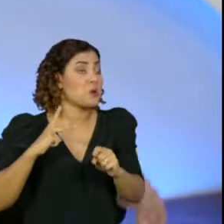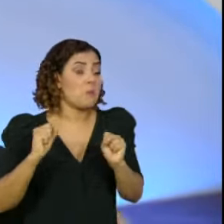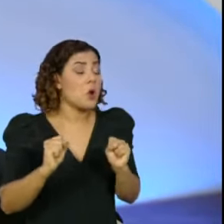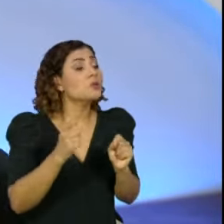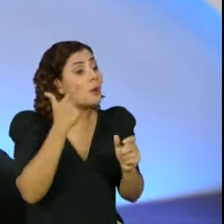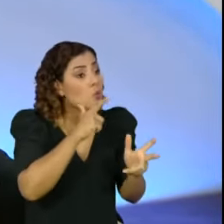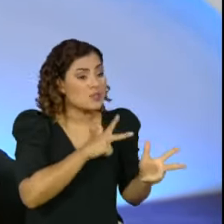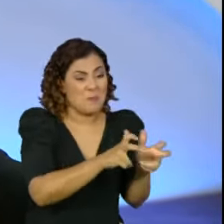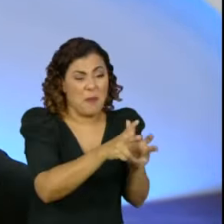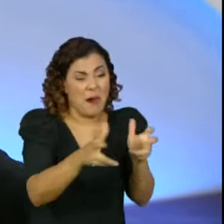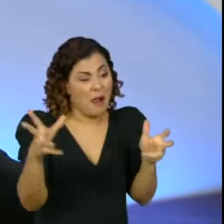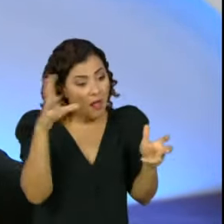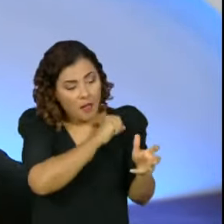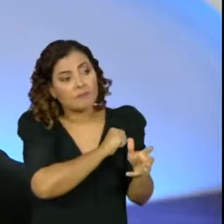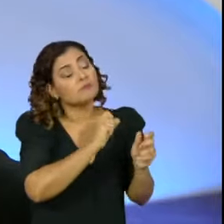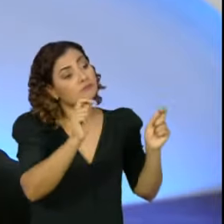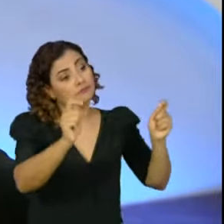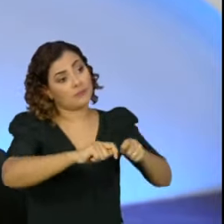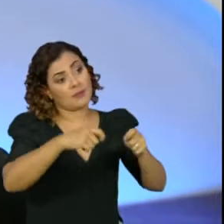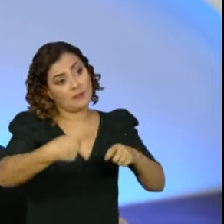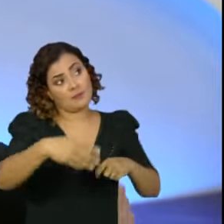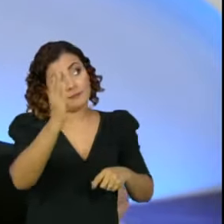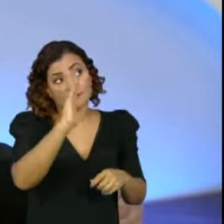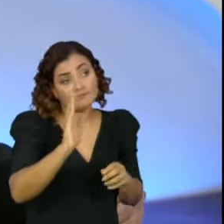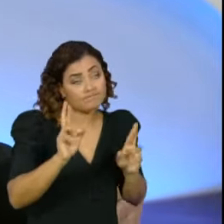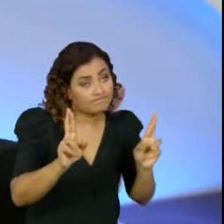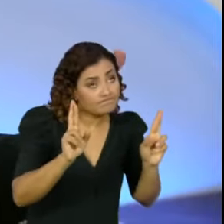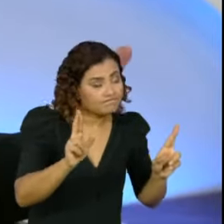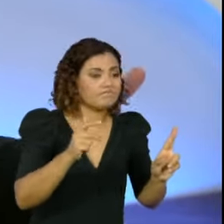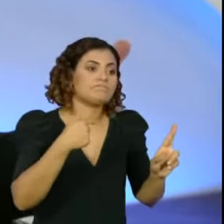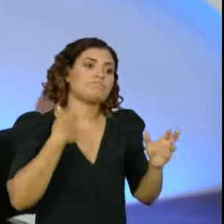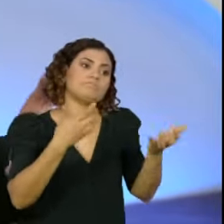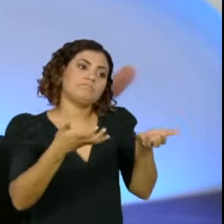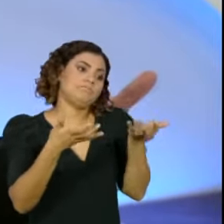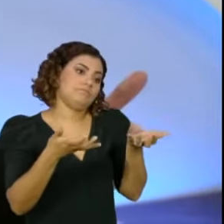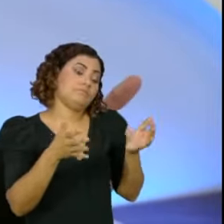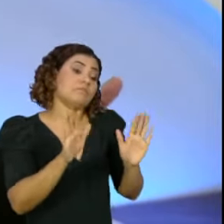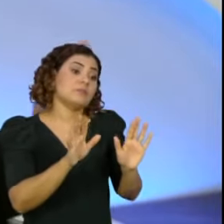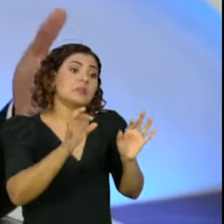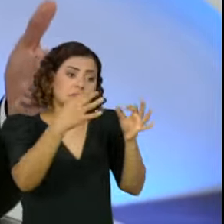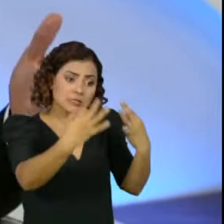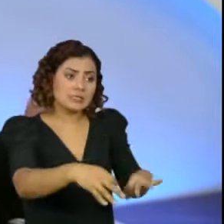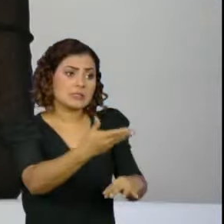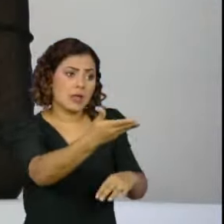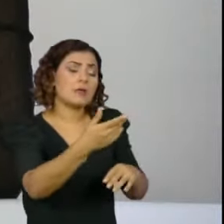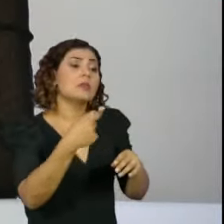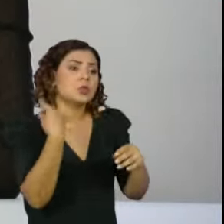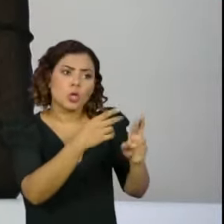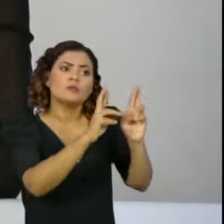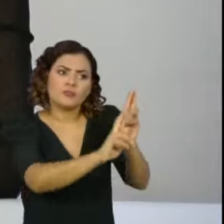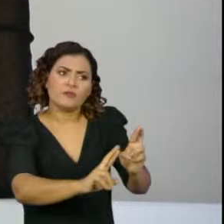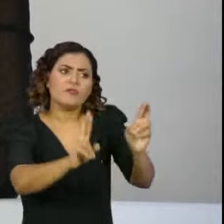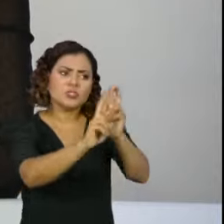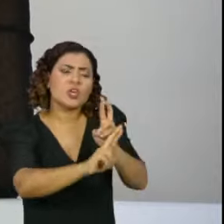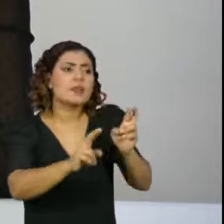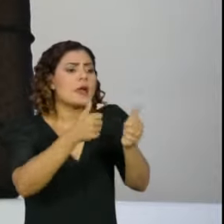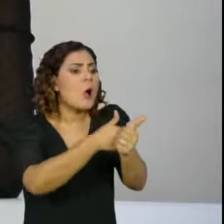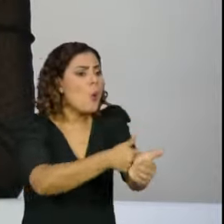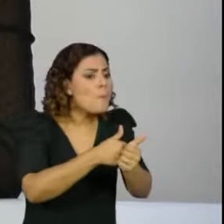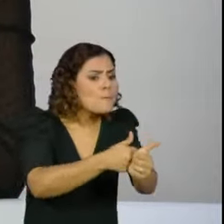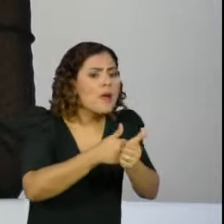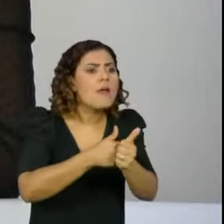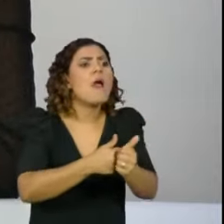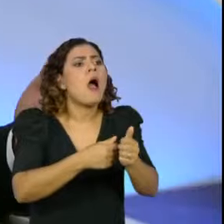alargar muito a escala de vacinação no Brasil, é algo que eu espero e, de fato, você tem toda a razão, nós vamos fiscalizar, acompanhar,